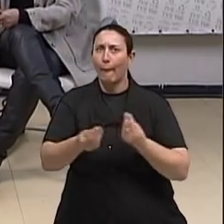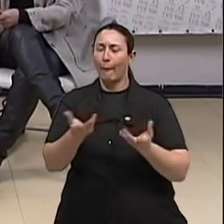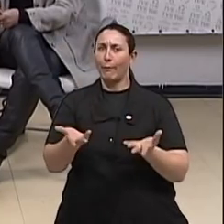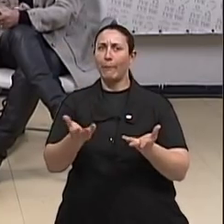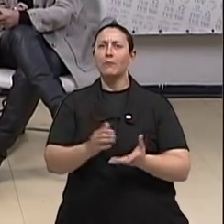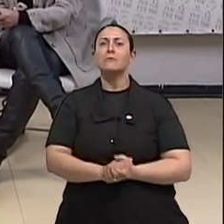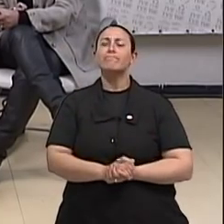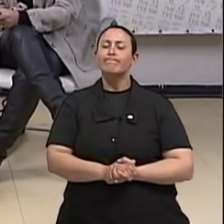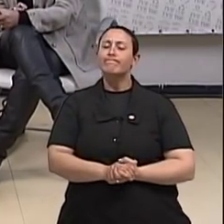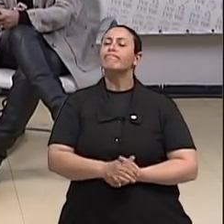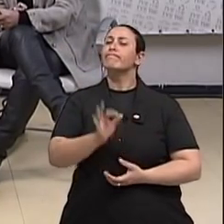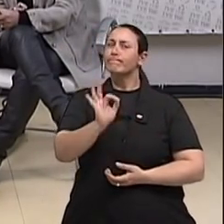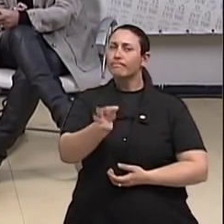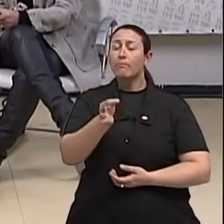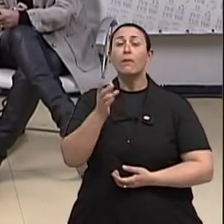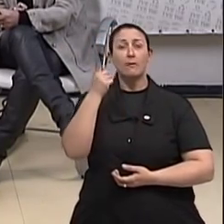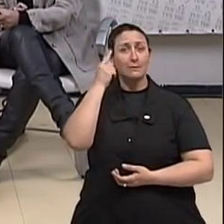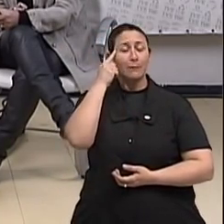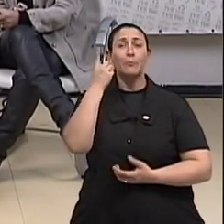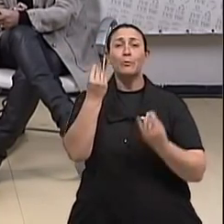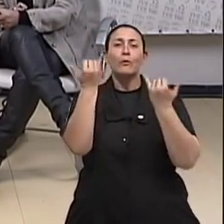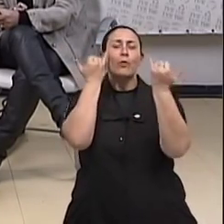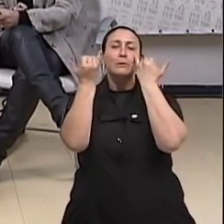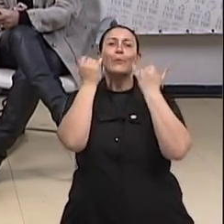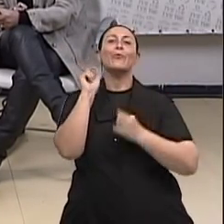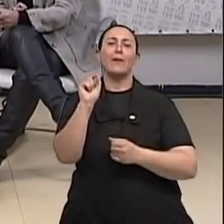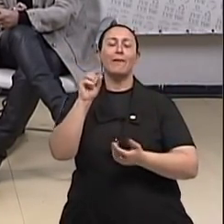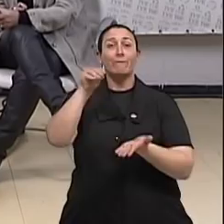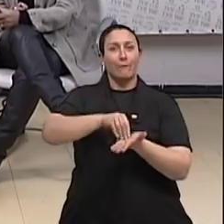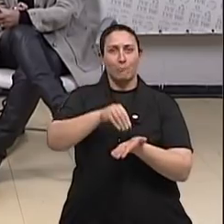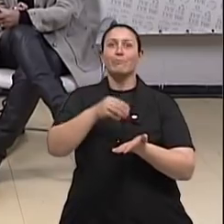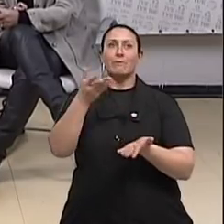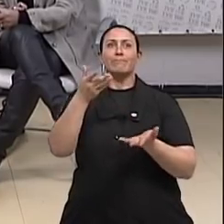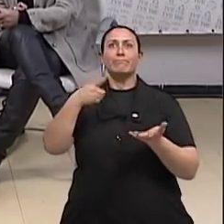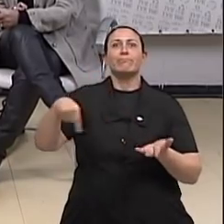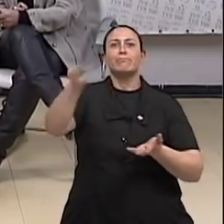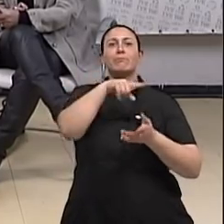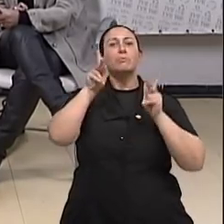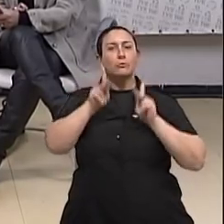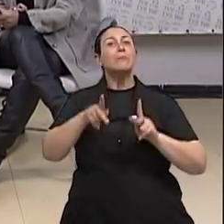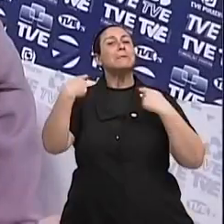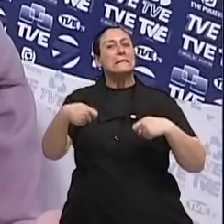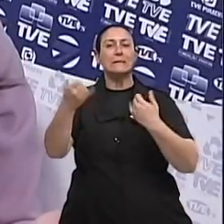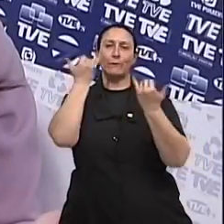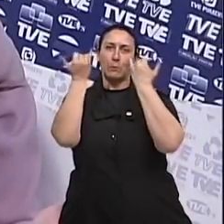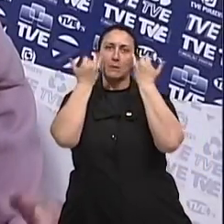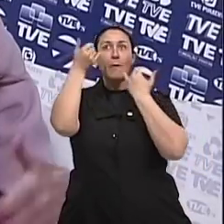Continua a informação sendo a principal arma contra o câncer de mama.